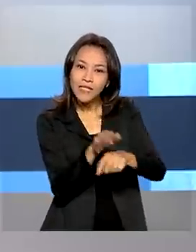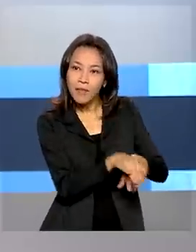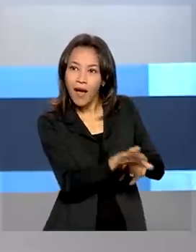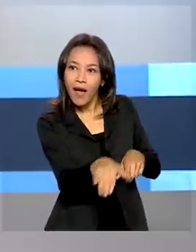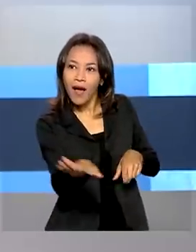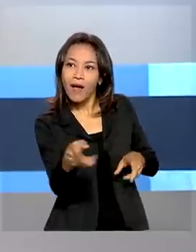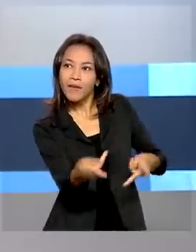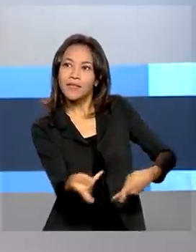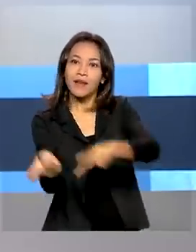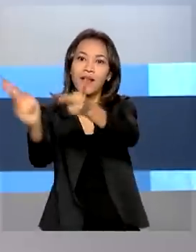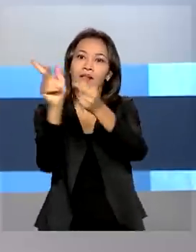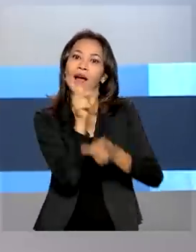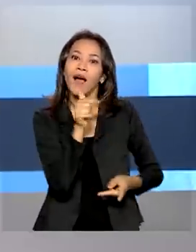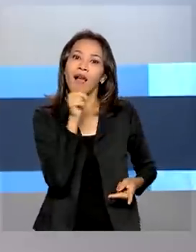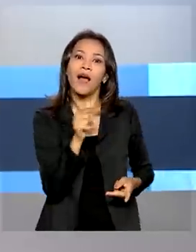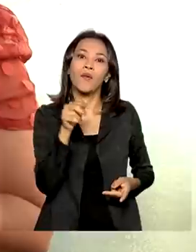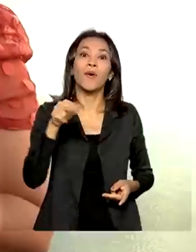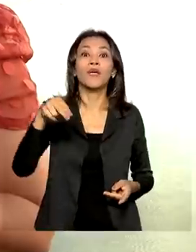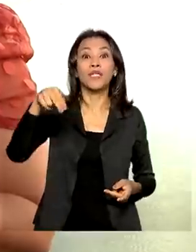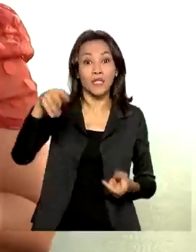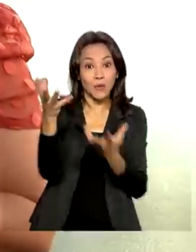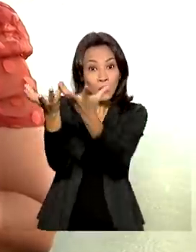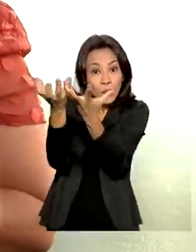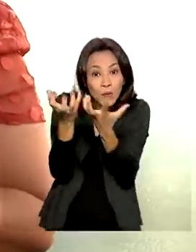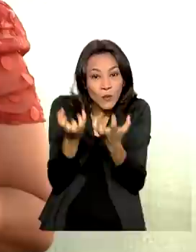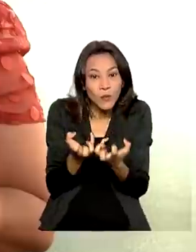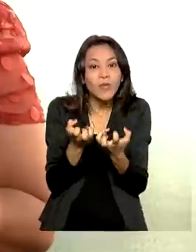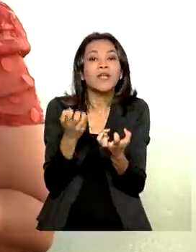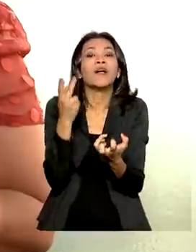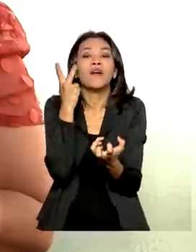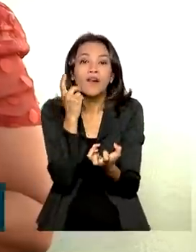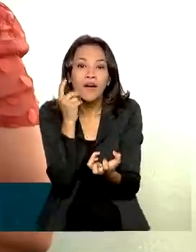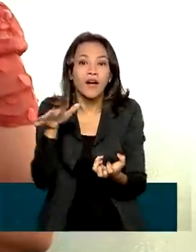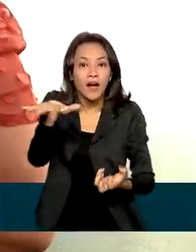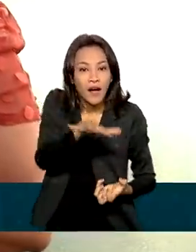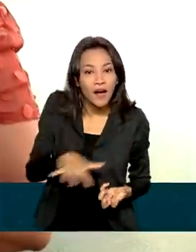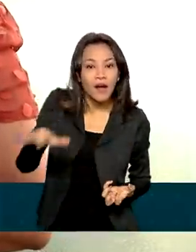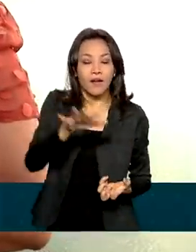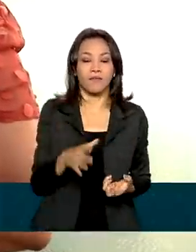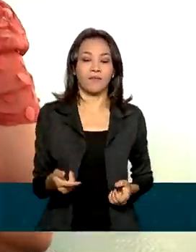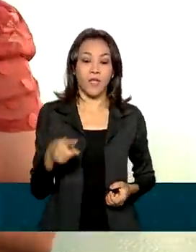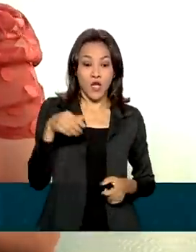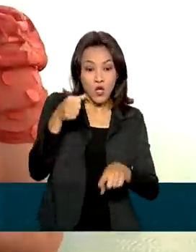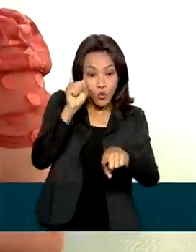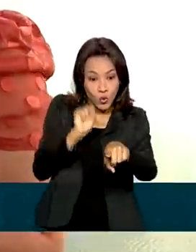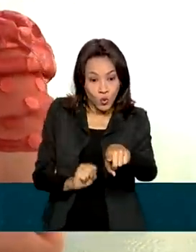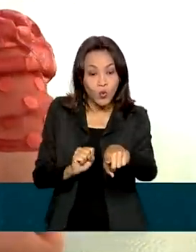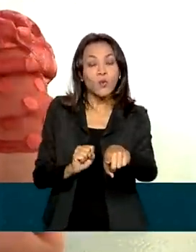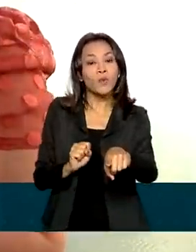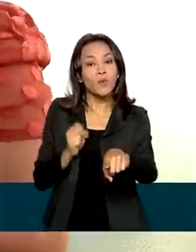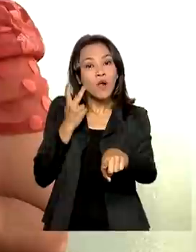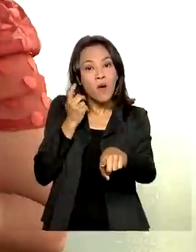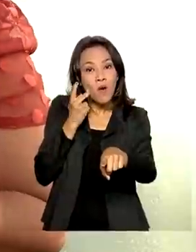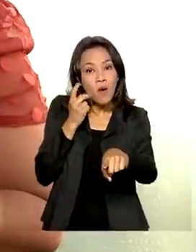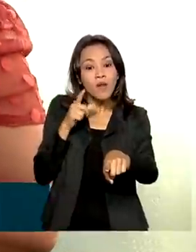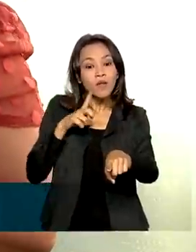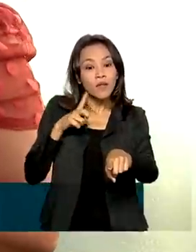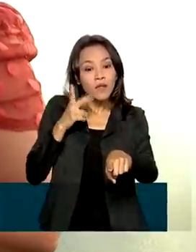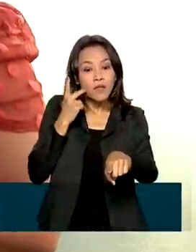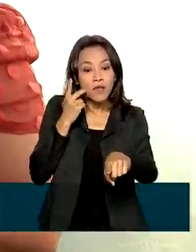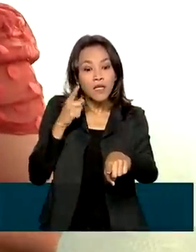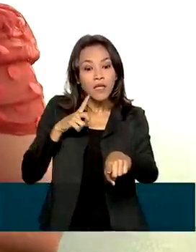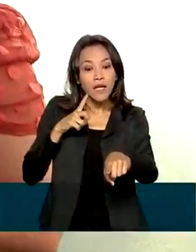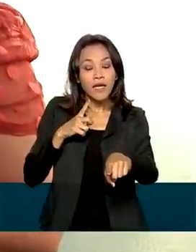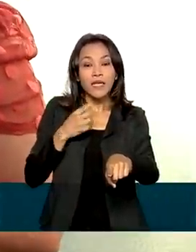cheguem ao sertão cearense. A barragem do Jati fica no sul do Ceará. Essa estrutura possui 56